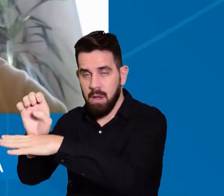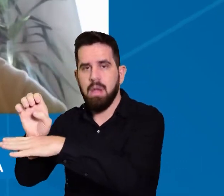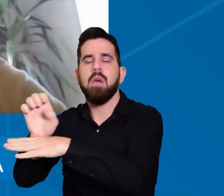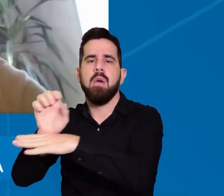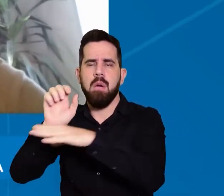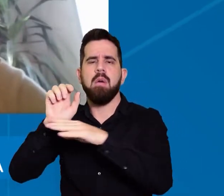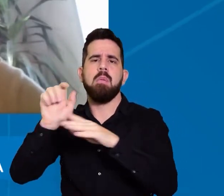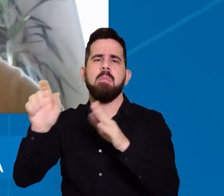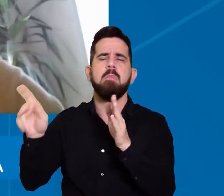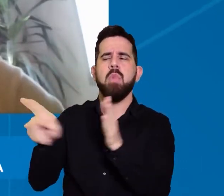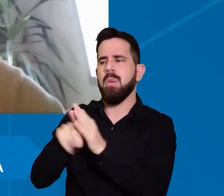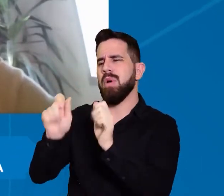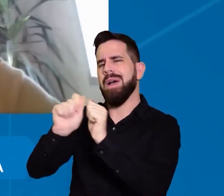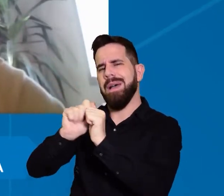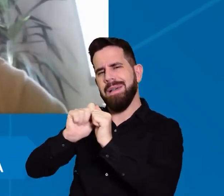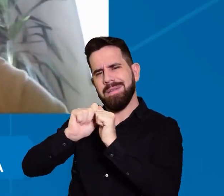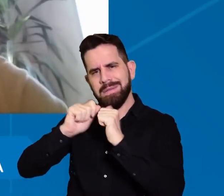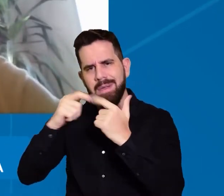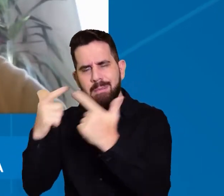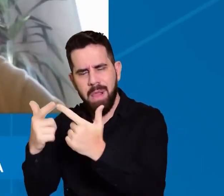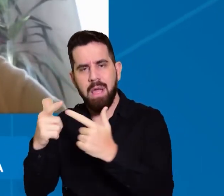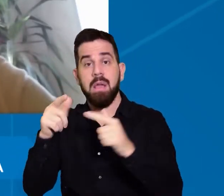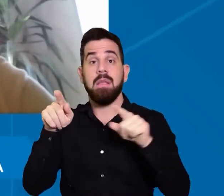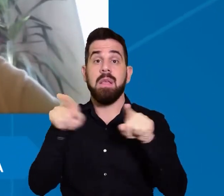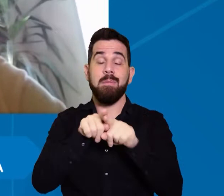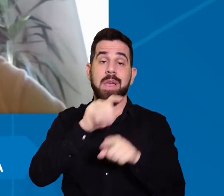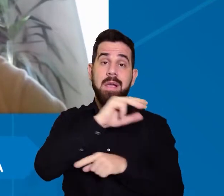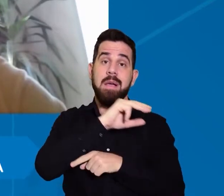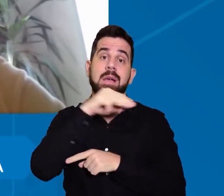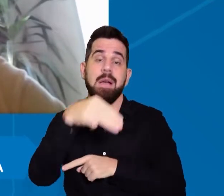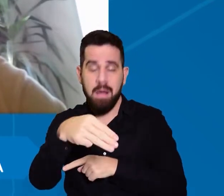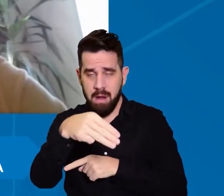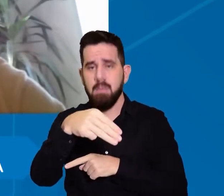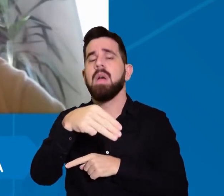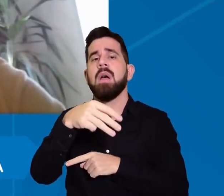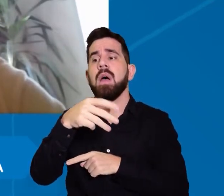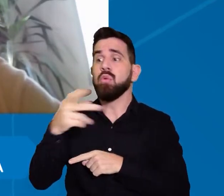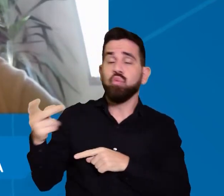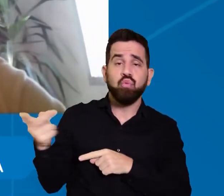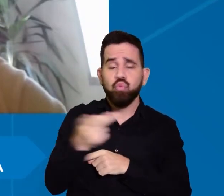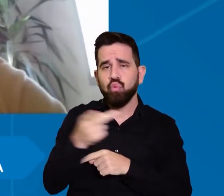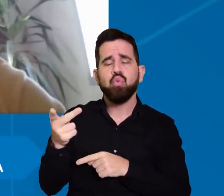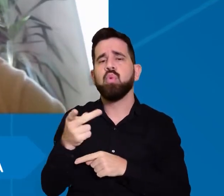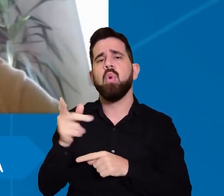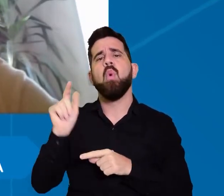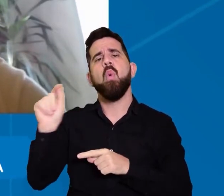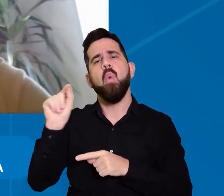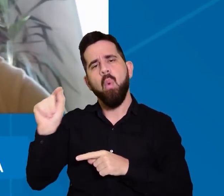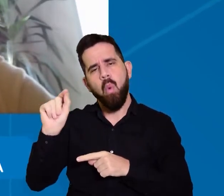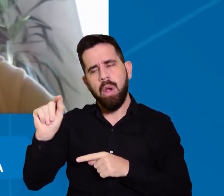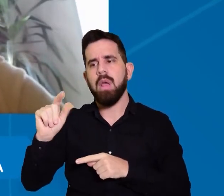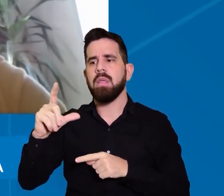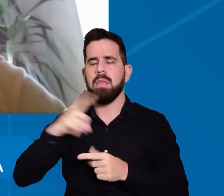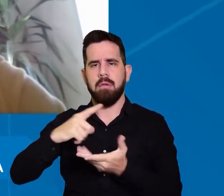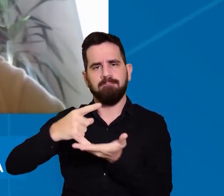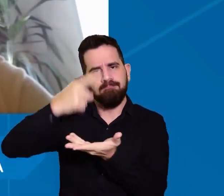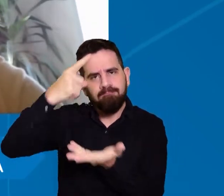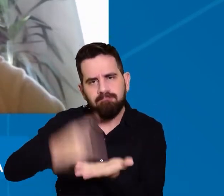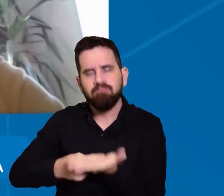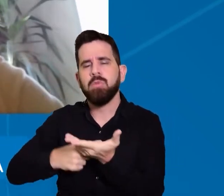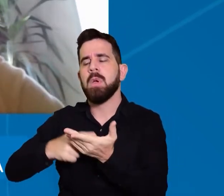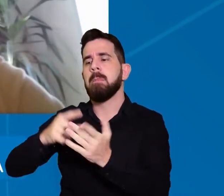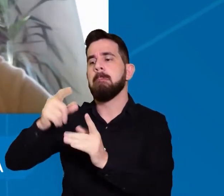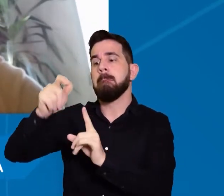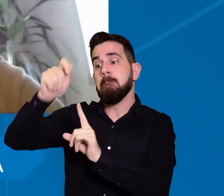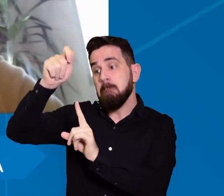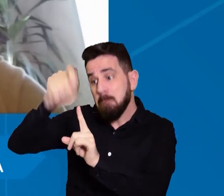Assembleia quanto a Câmara Municipal, para que instituíssem uma legislação que reconhecesse o mês de